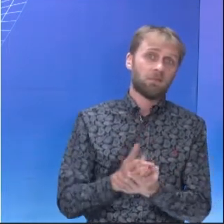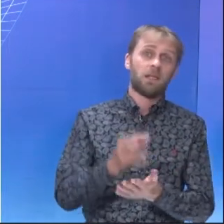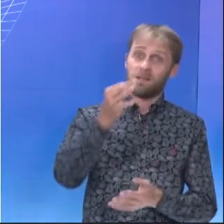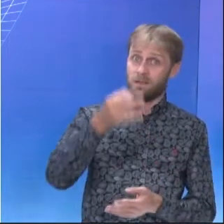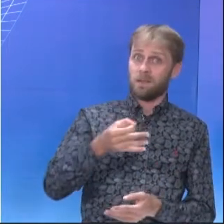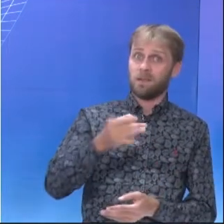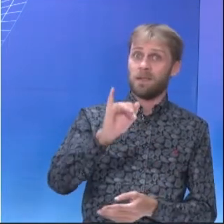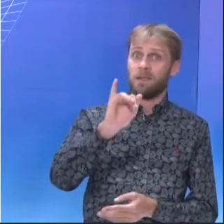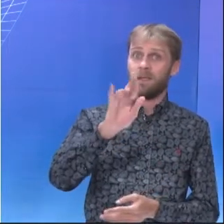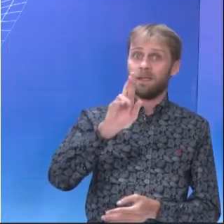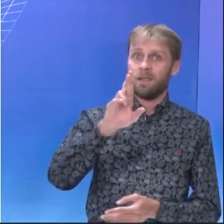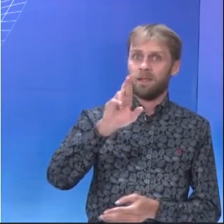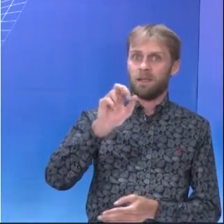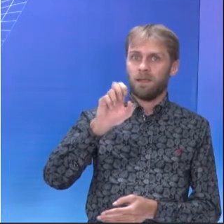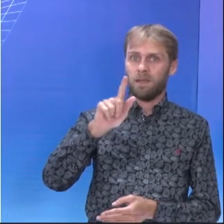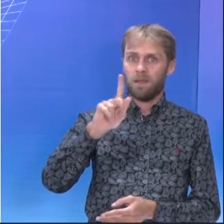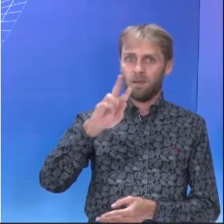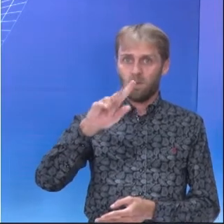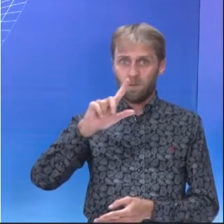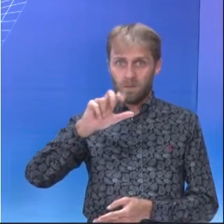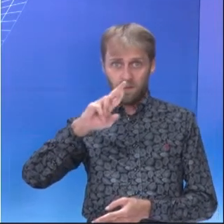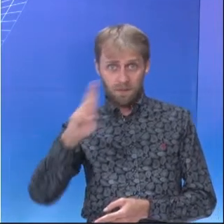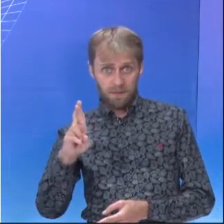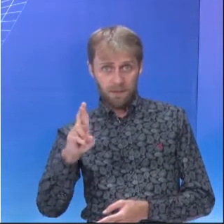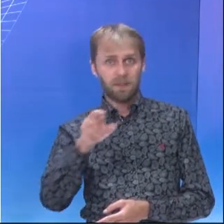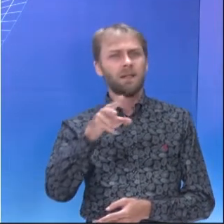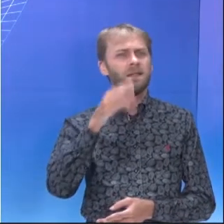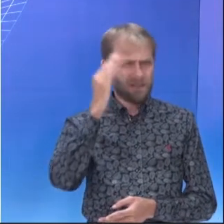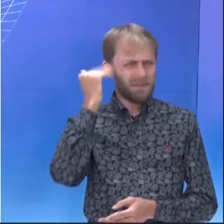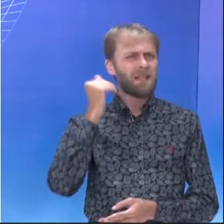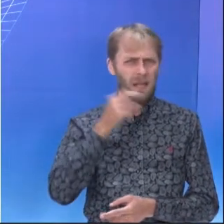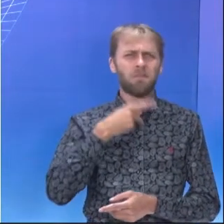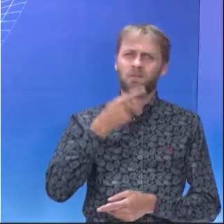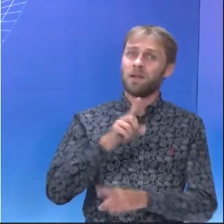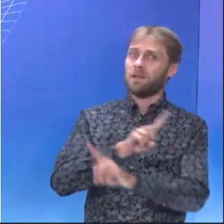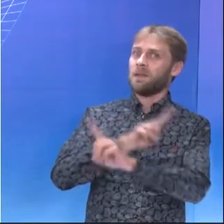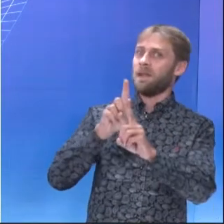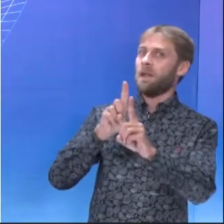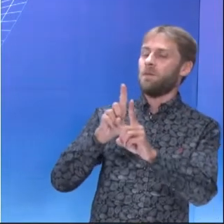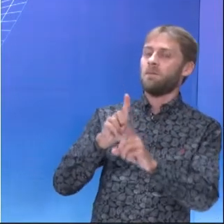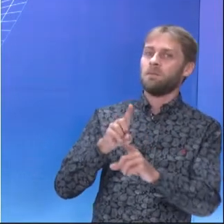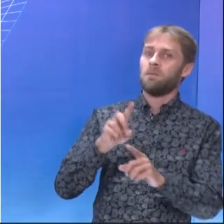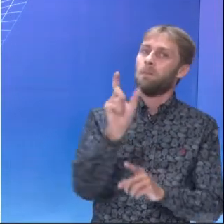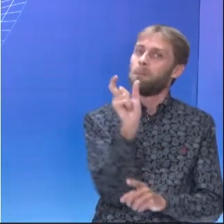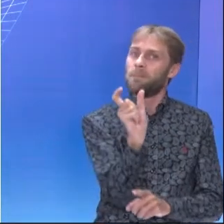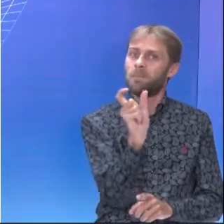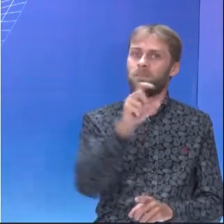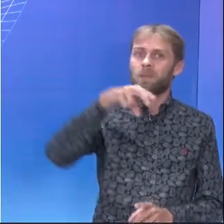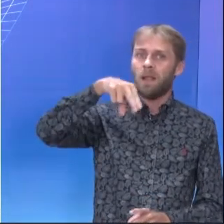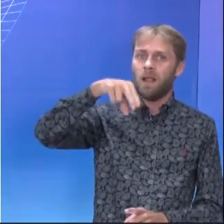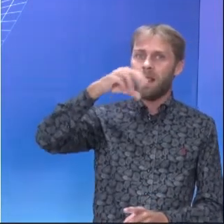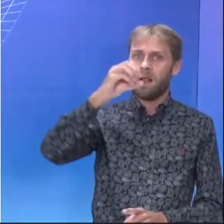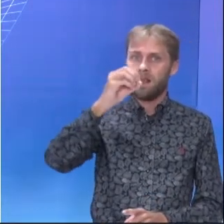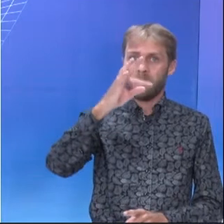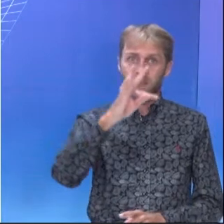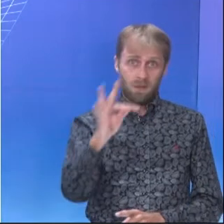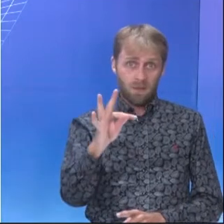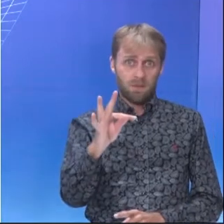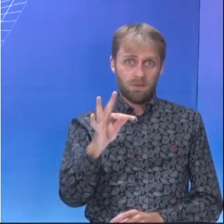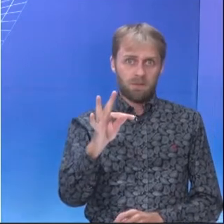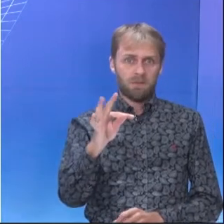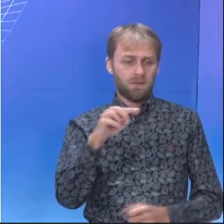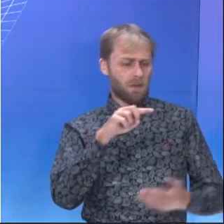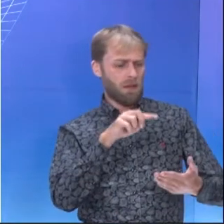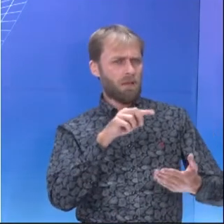os professores de vocês já falaram sobre isso. Você tem esse conhecimento, sim. Você sabe quando está negando, você conhece o